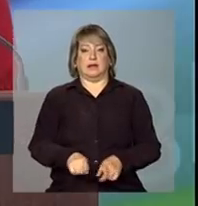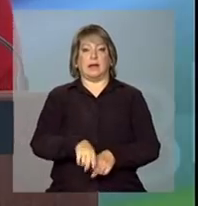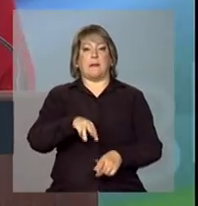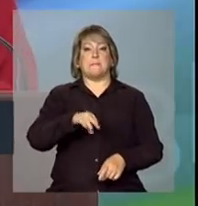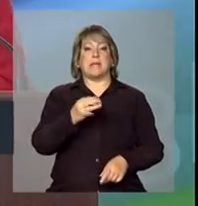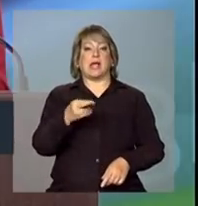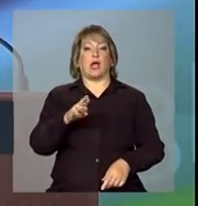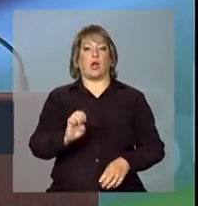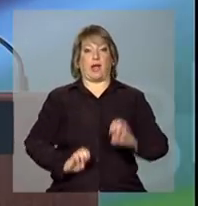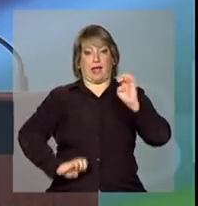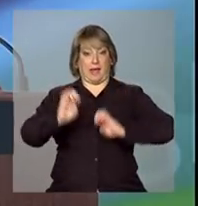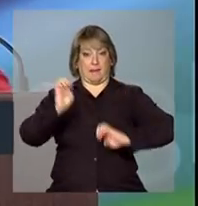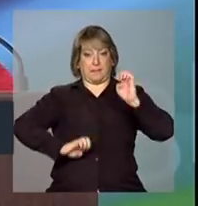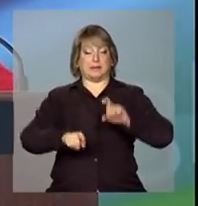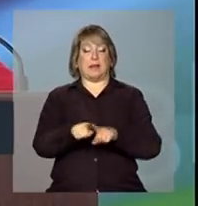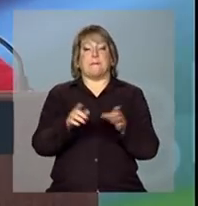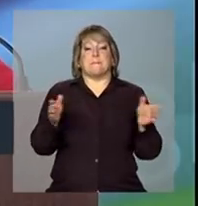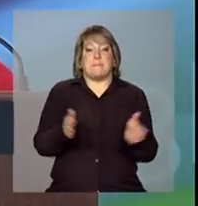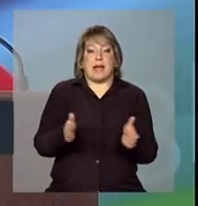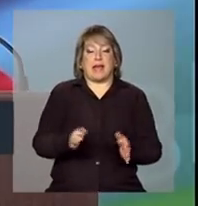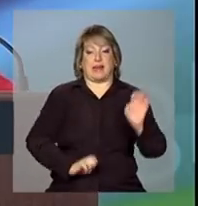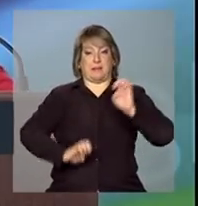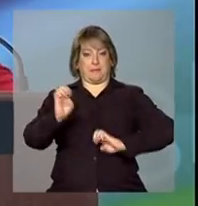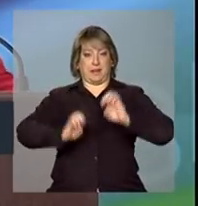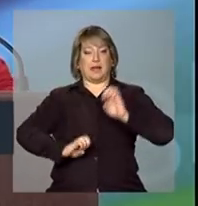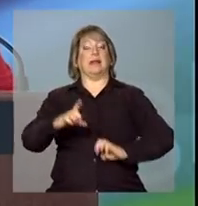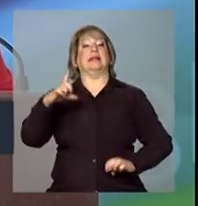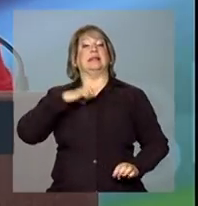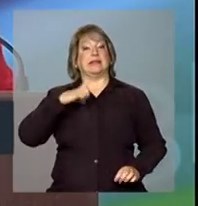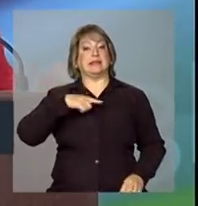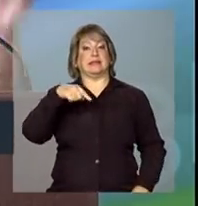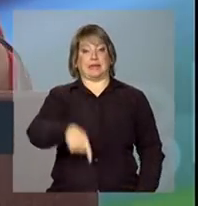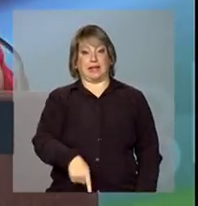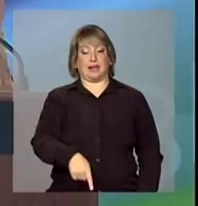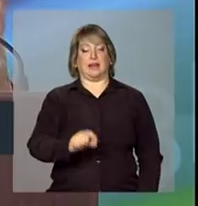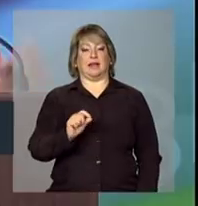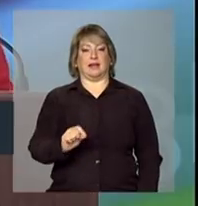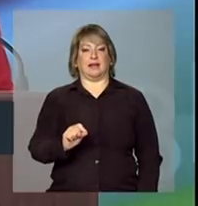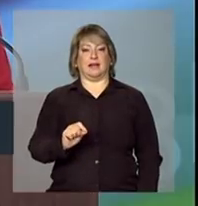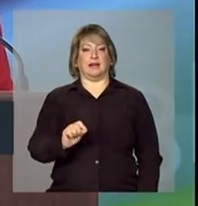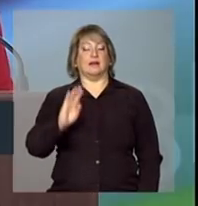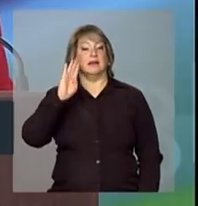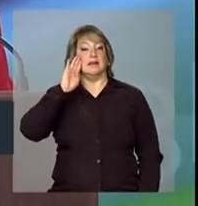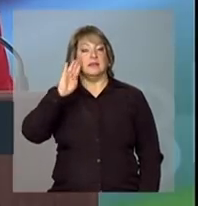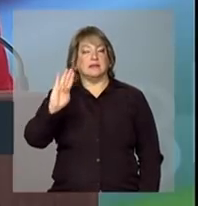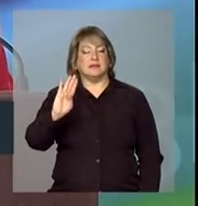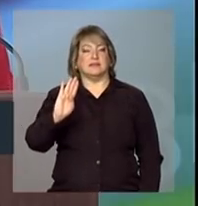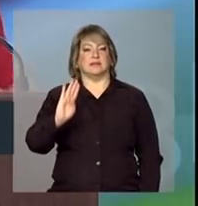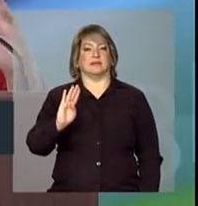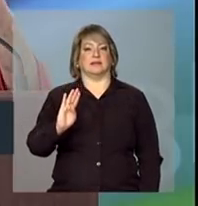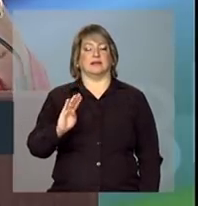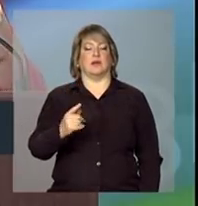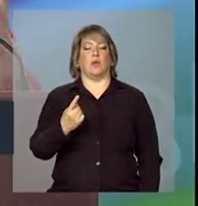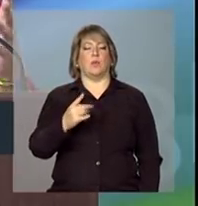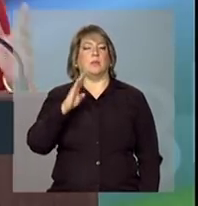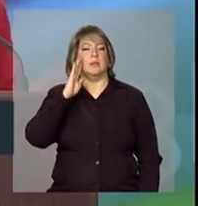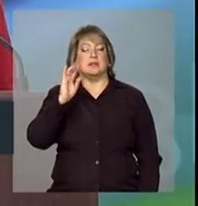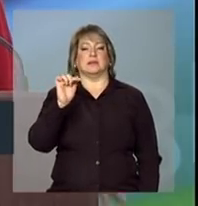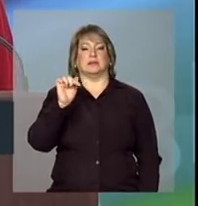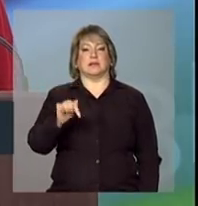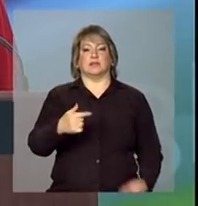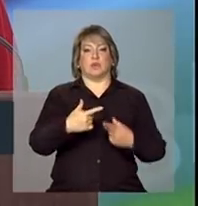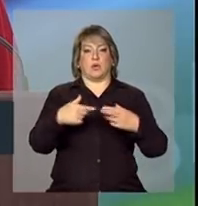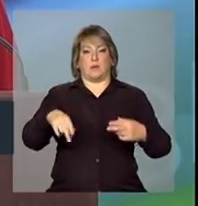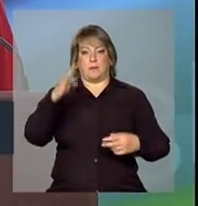microempresa e na pequena empresa, está uma das sínteses do Brasil desse novo